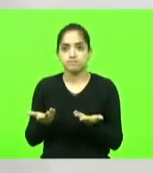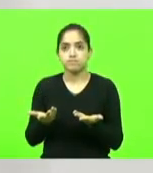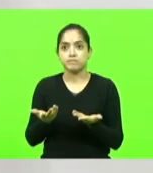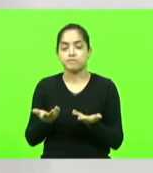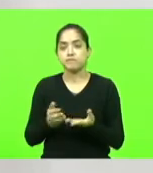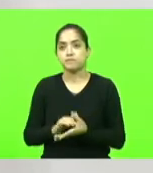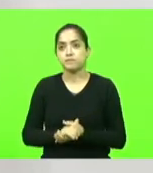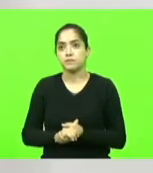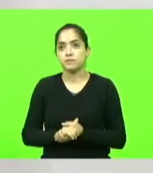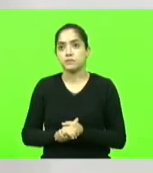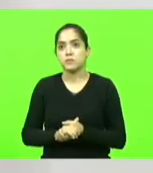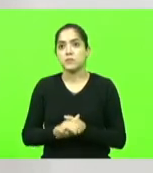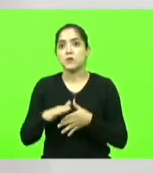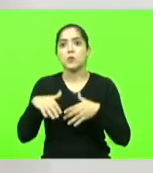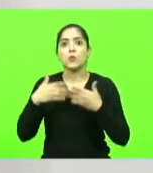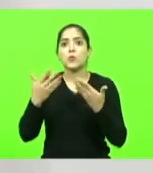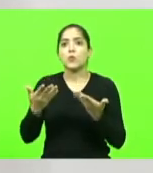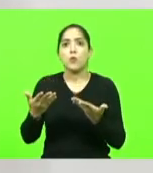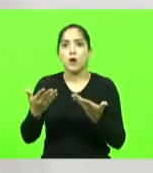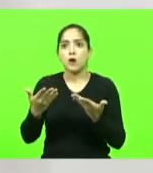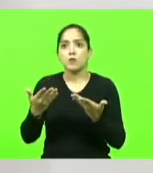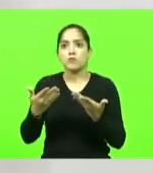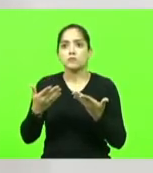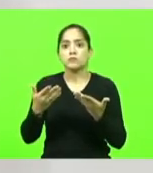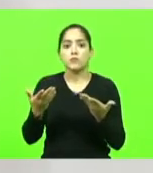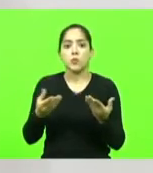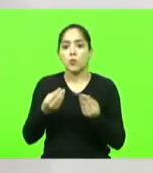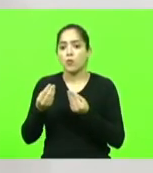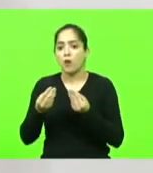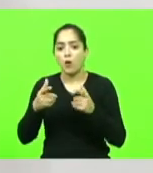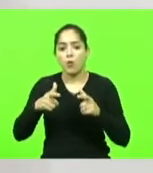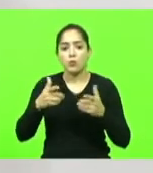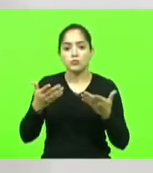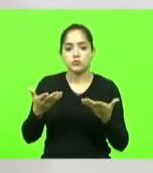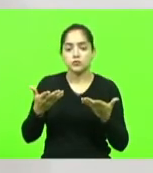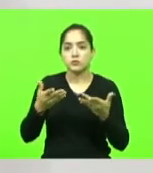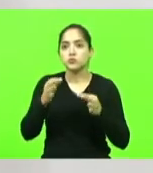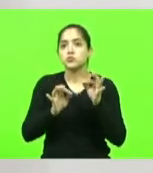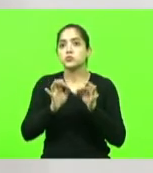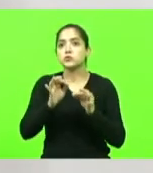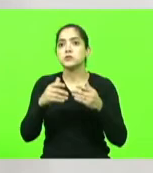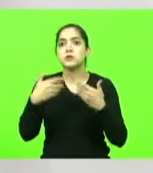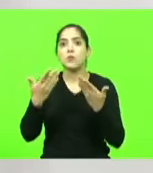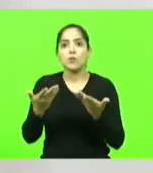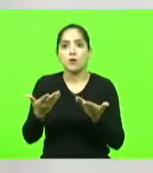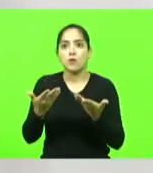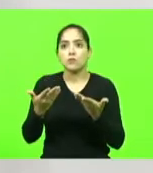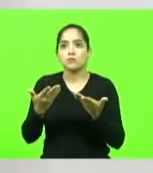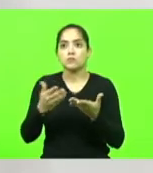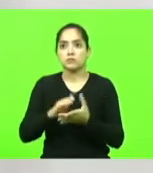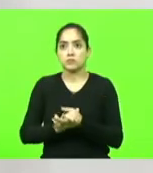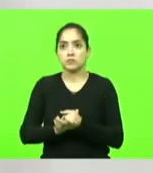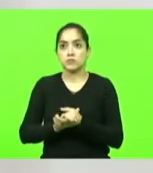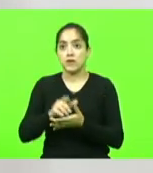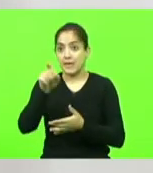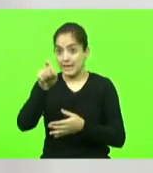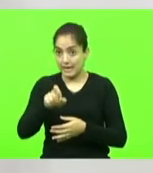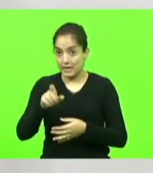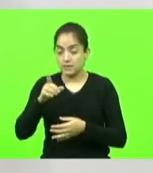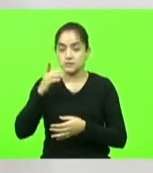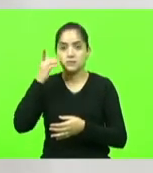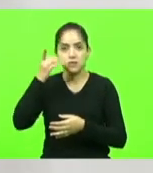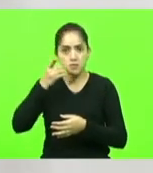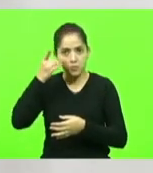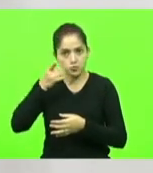que tipo de justiça aonde está a justiça quando um cantor ex-deputado federal é